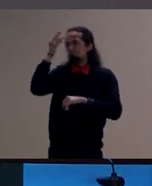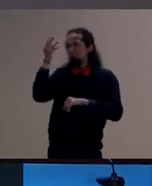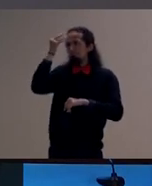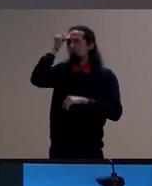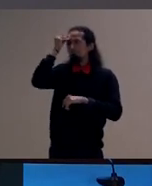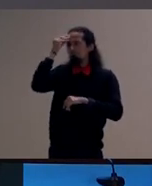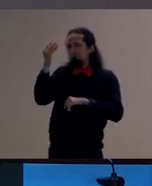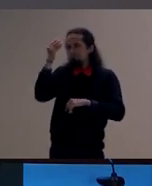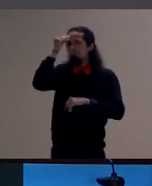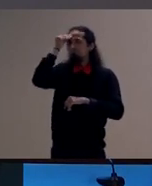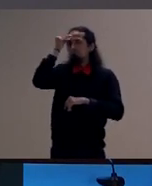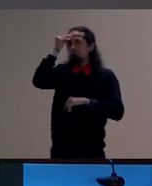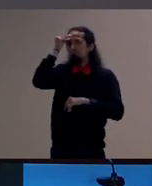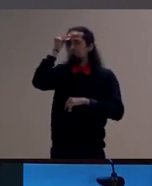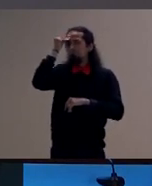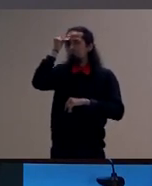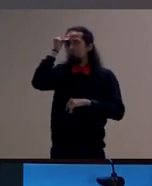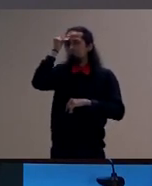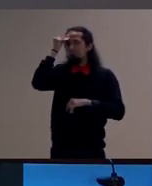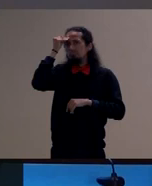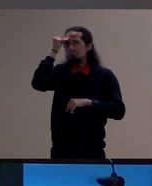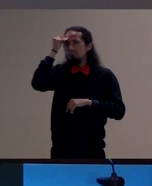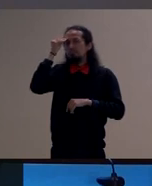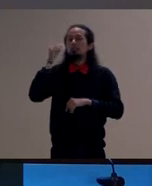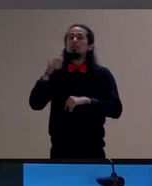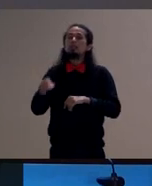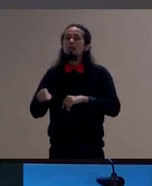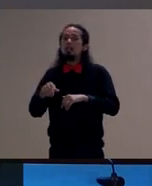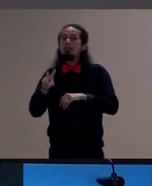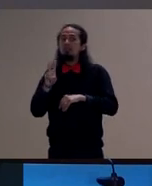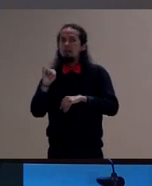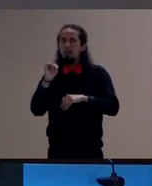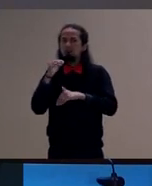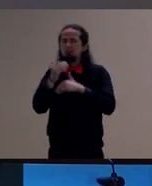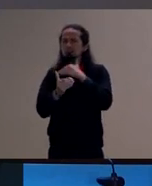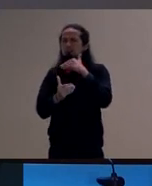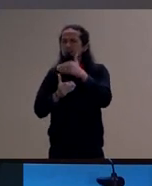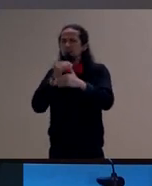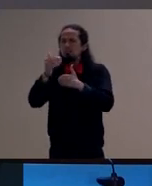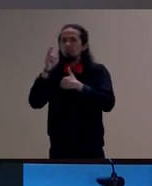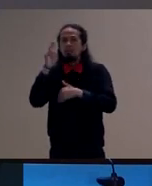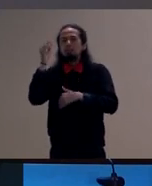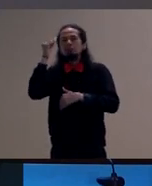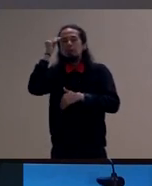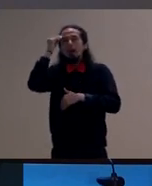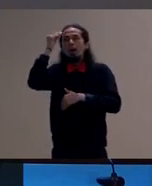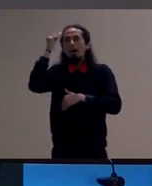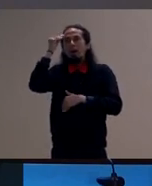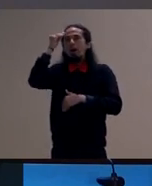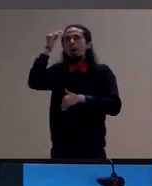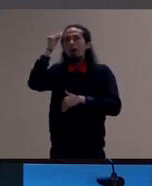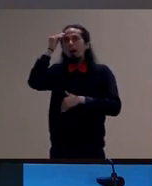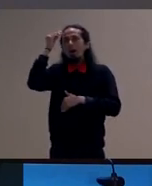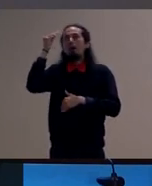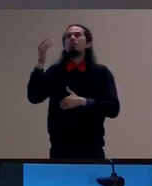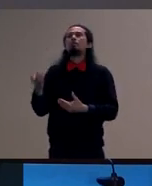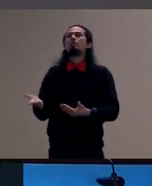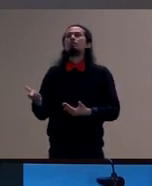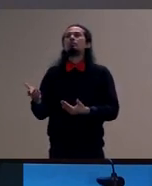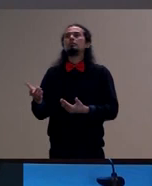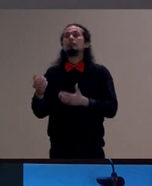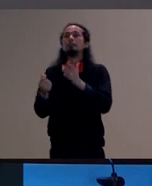mais elementos também ela vai ter para reelaborar isso que ela viveu e mais elementos para criar